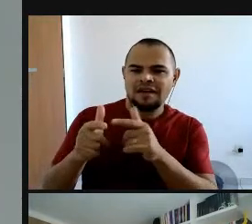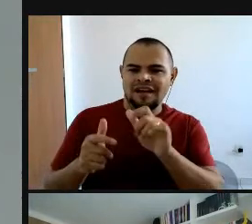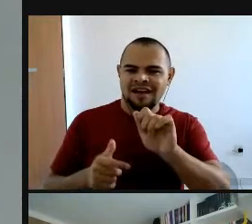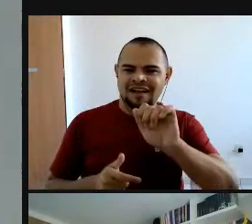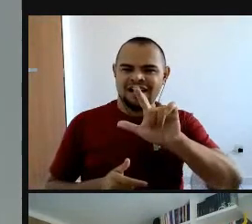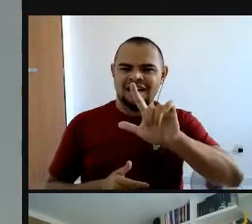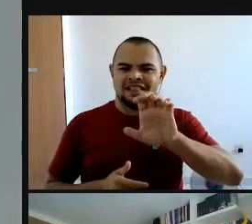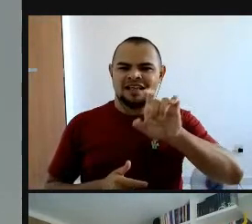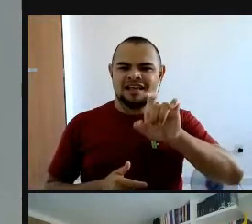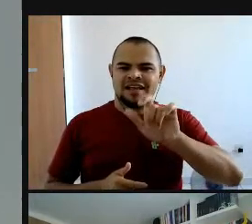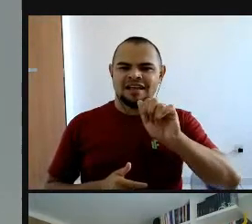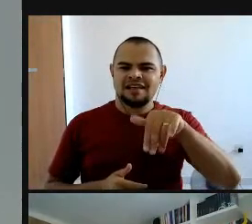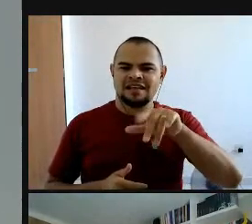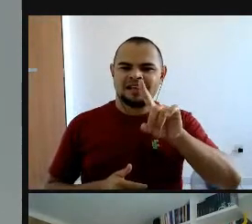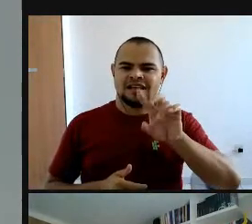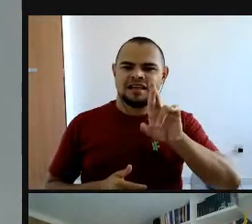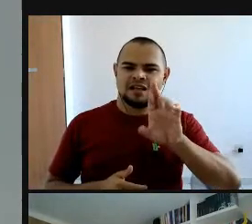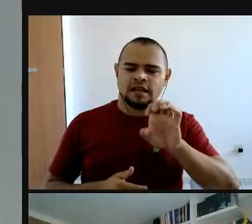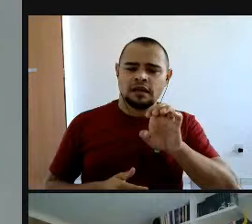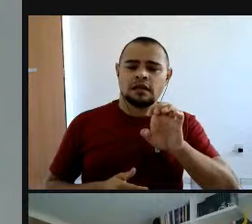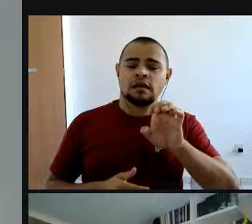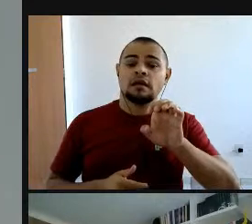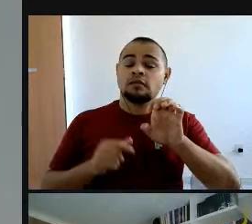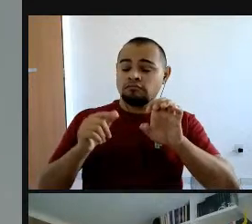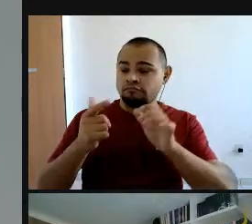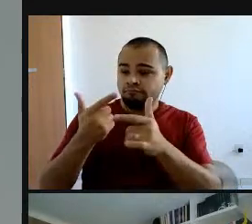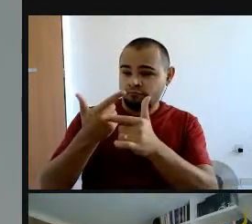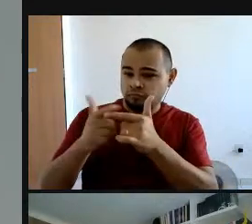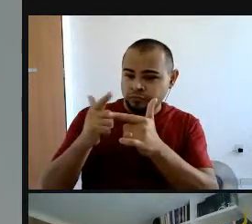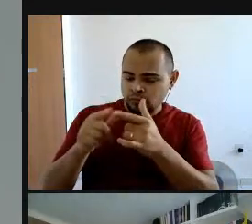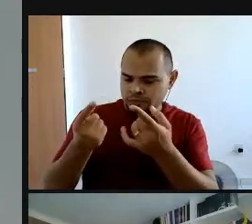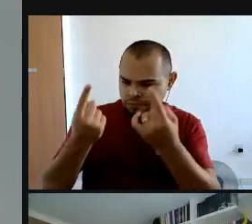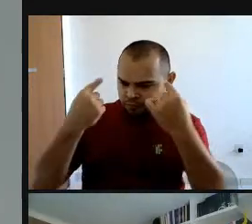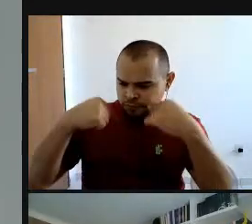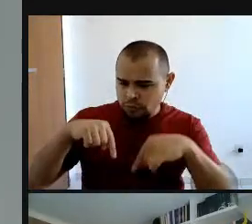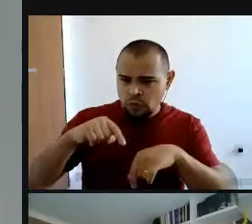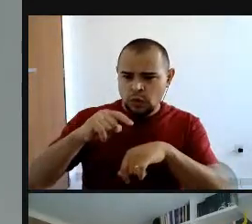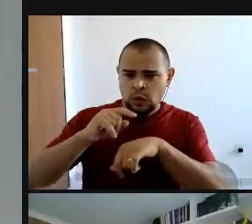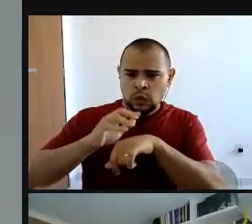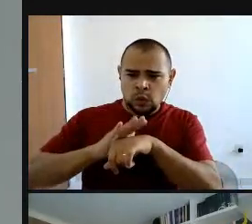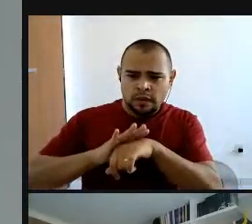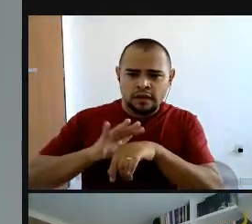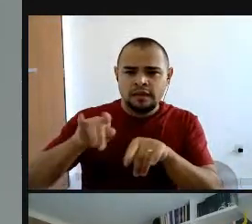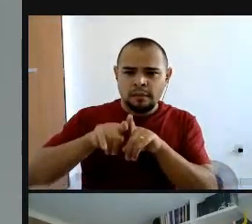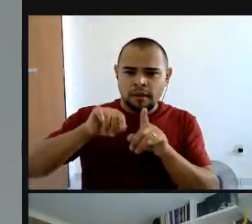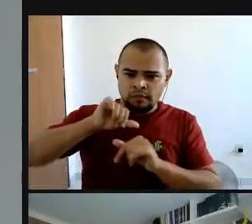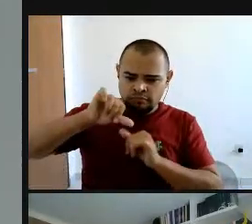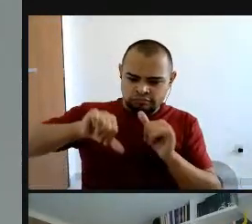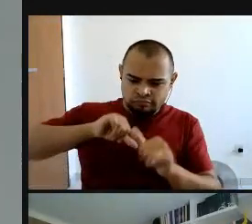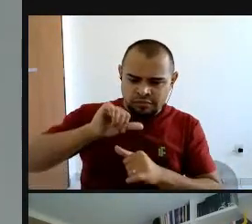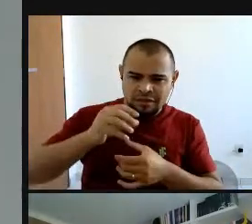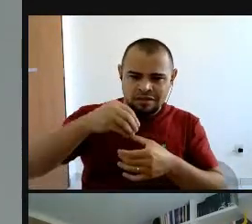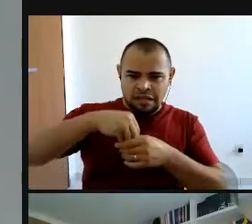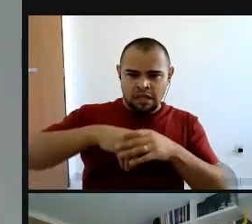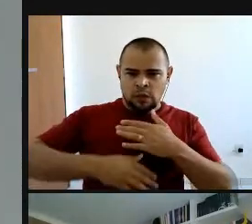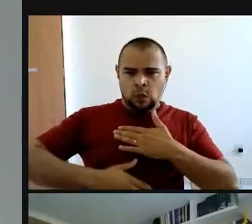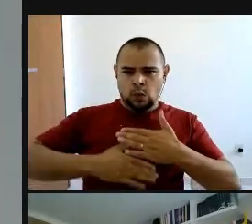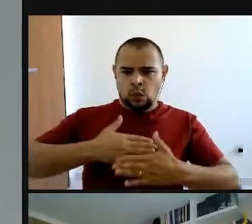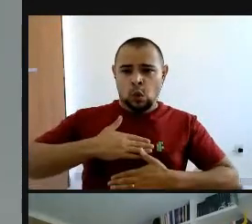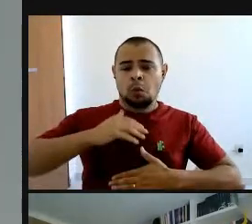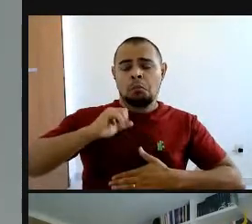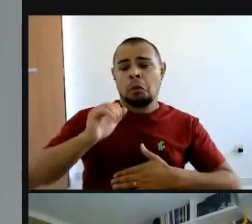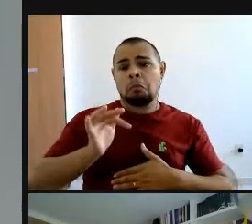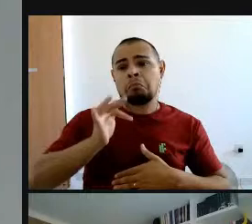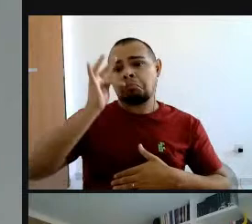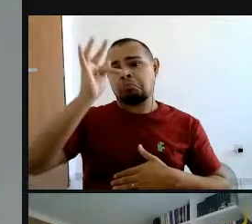traz aqui, que é ruim ver essa situação, além dos problemas já ditos, né, pode causar mutações em micro-organismos, que pode causar doenças